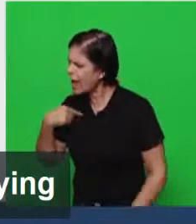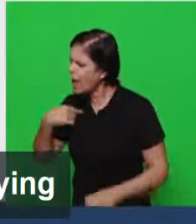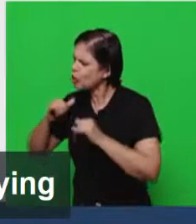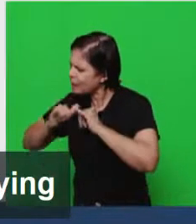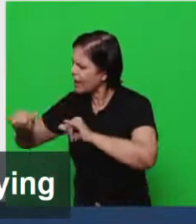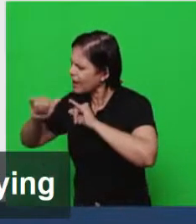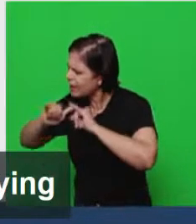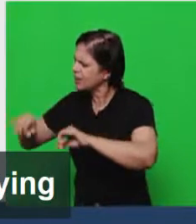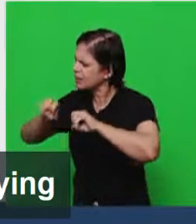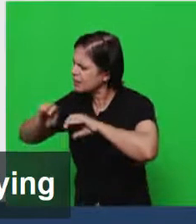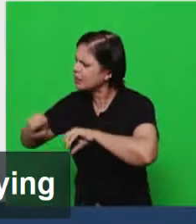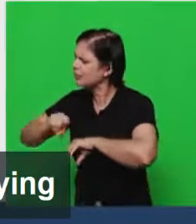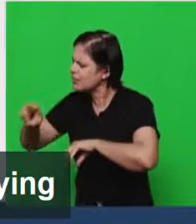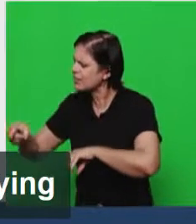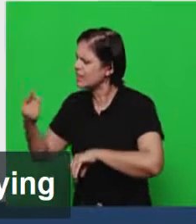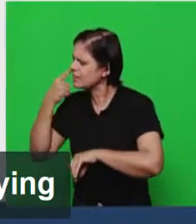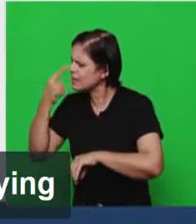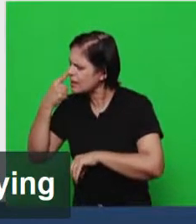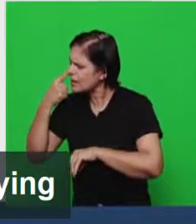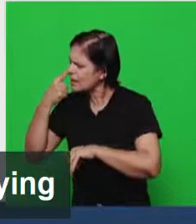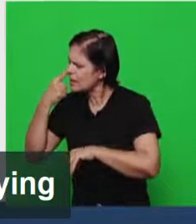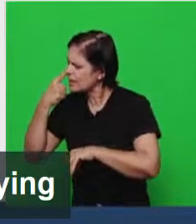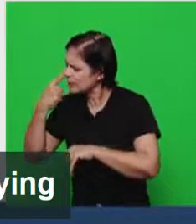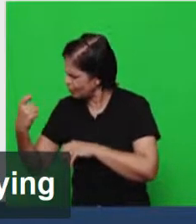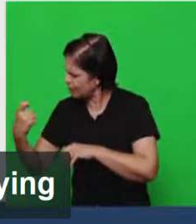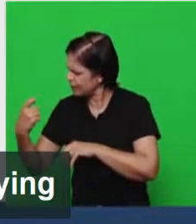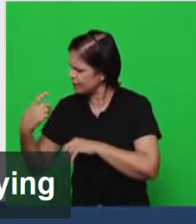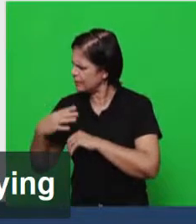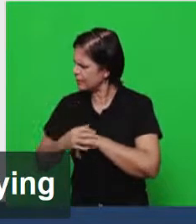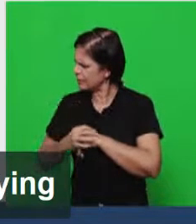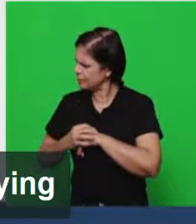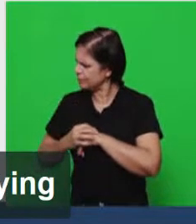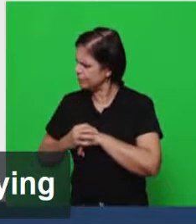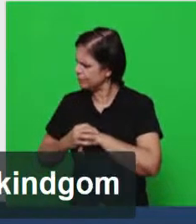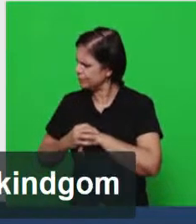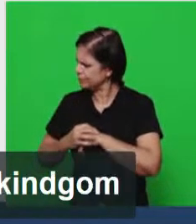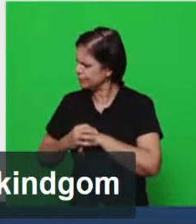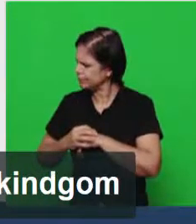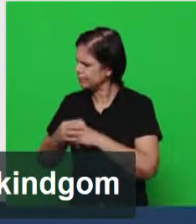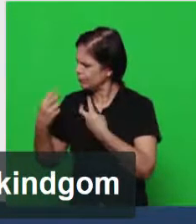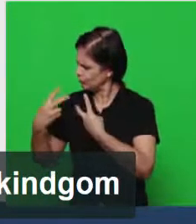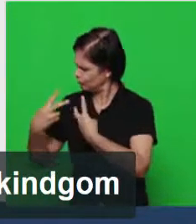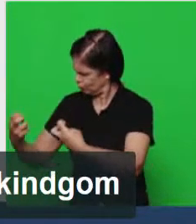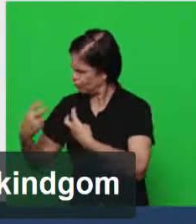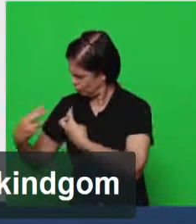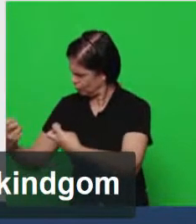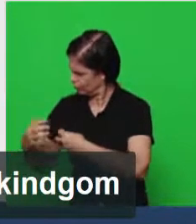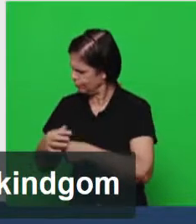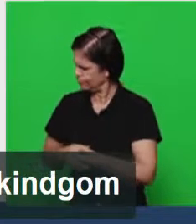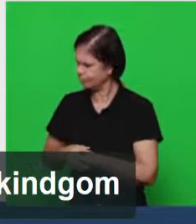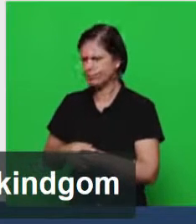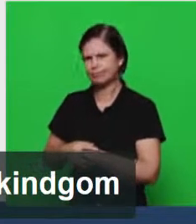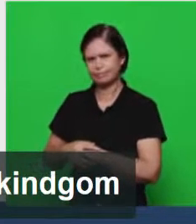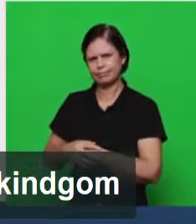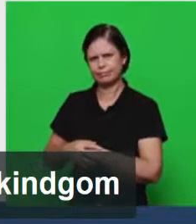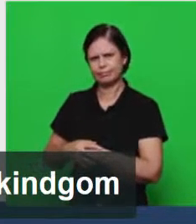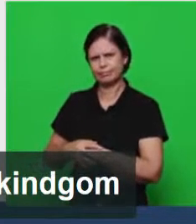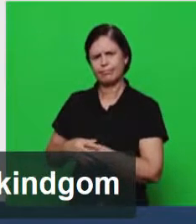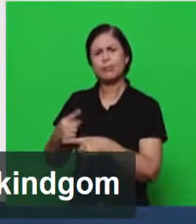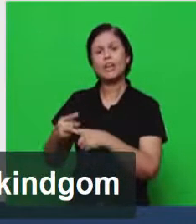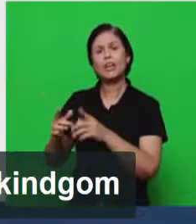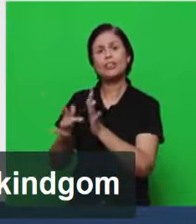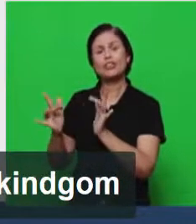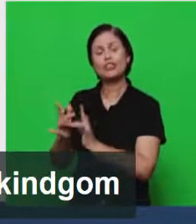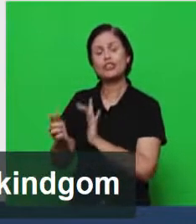o reino vai ser assim então ele está ele está dizendo ele queria mostrar logo a diferença